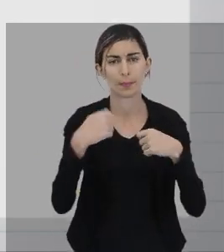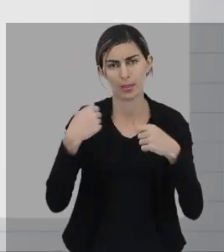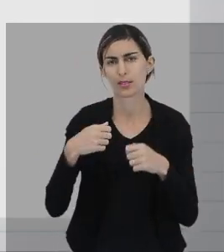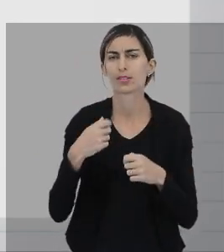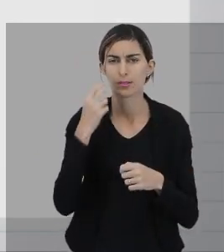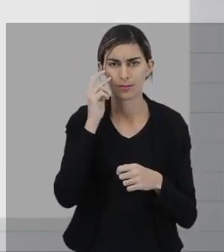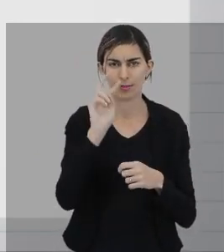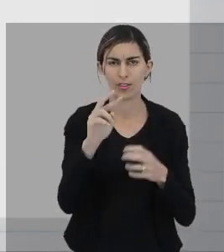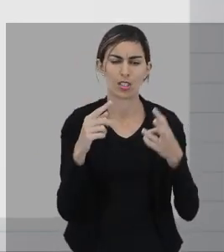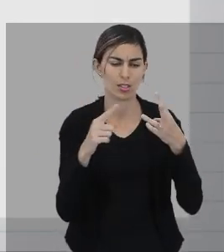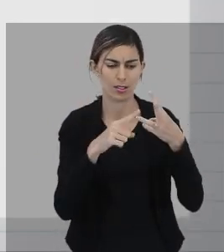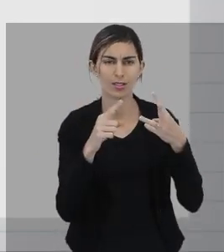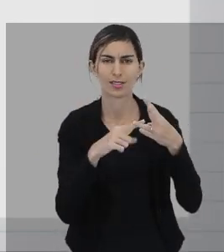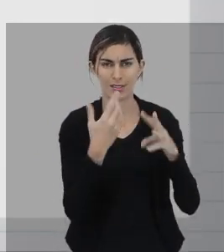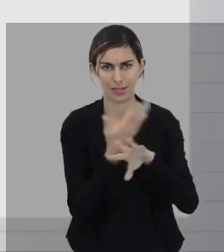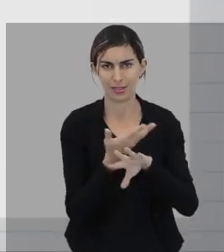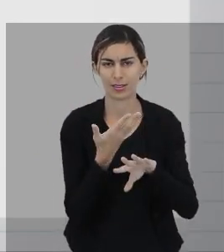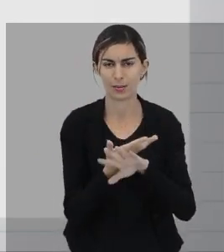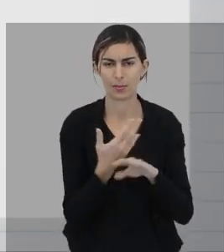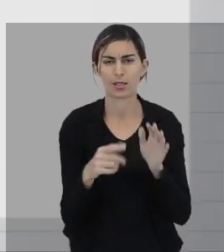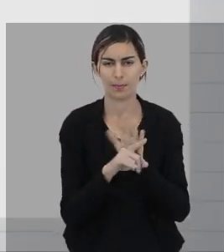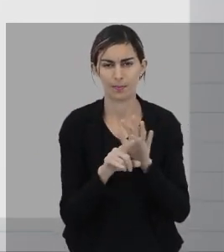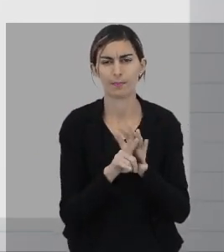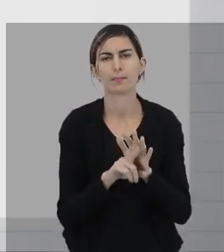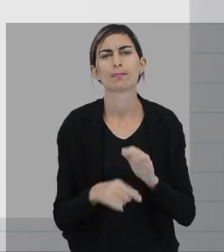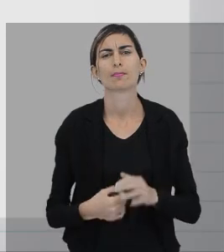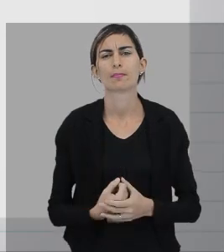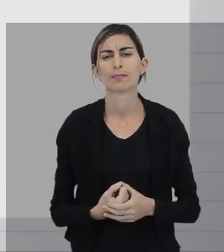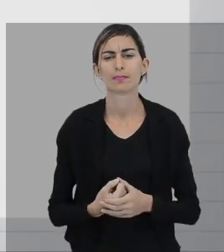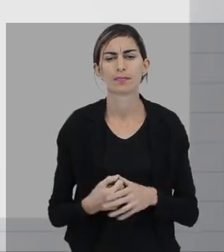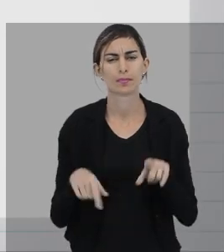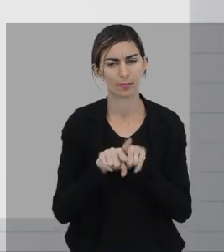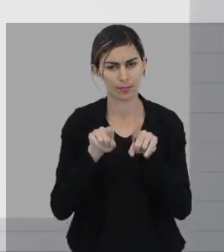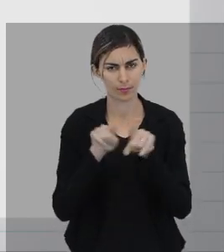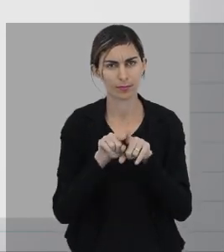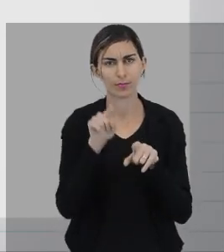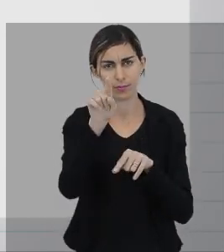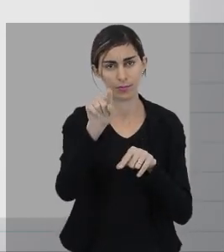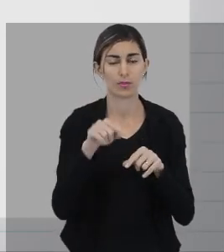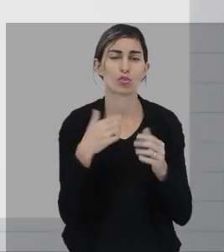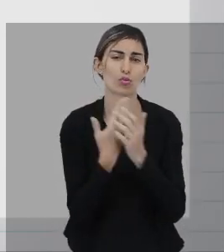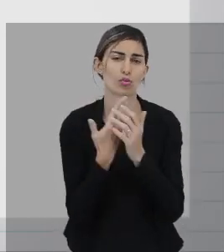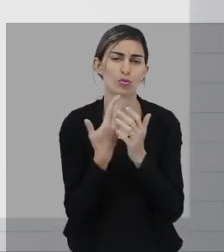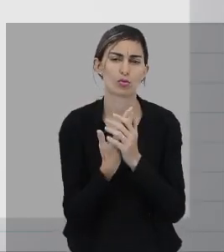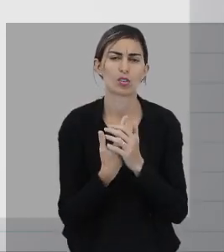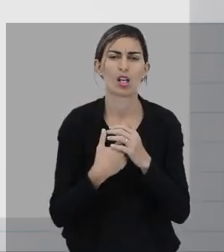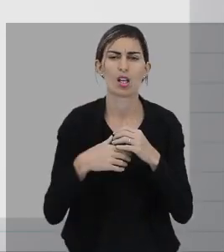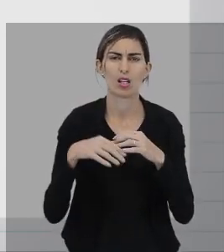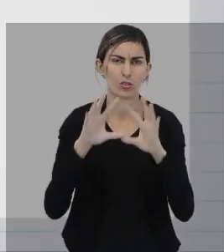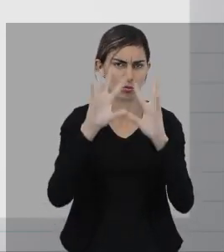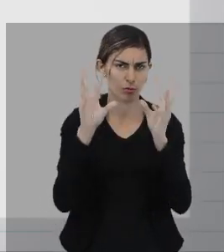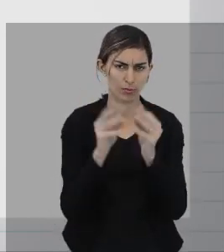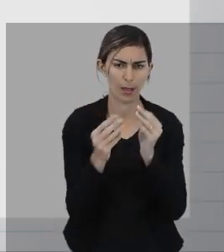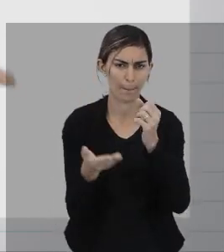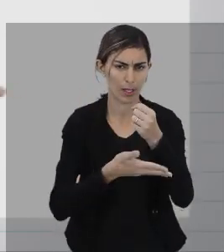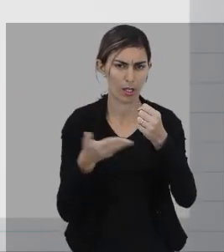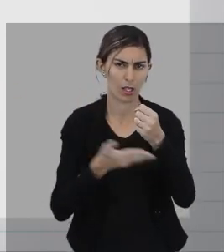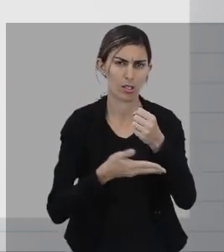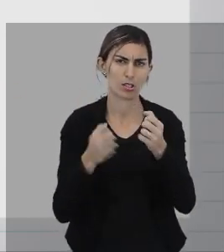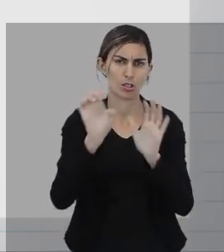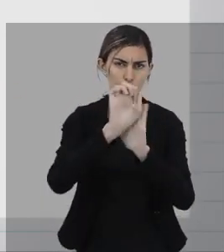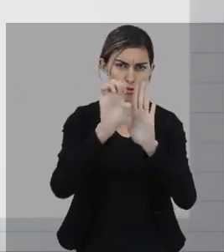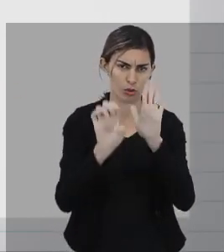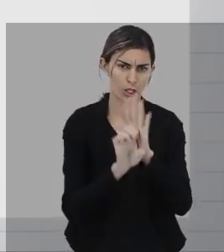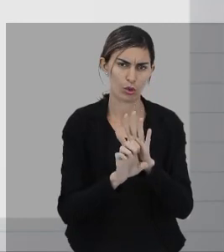ver isso na disciplina Estatuto da Criança e do Adolescente. Também você vai estudar sobre noções básicas do